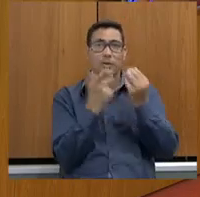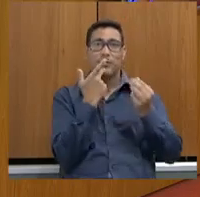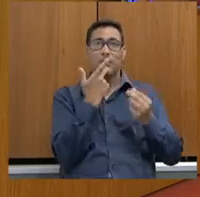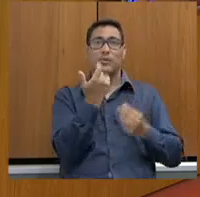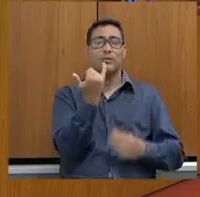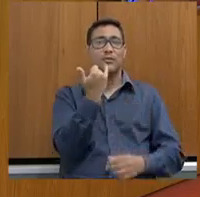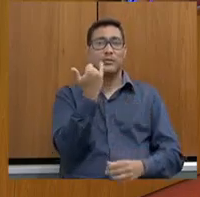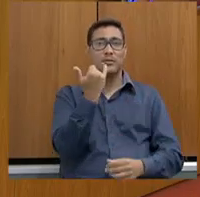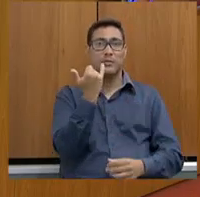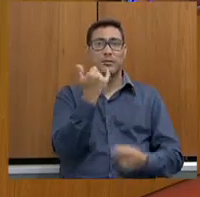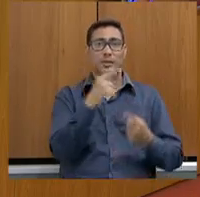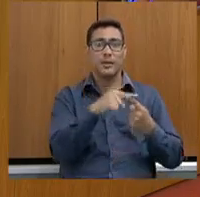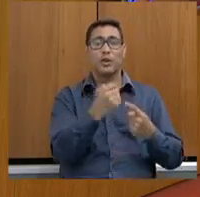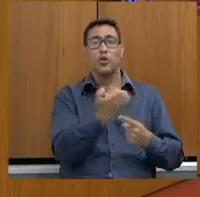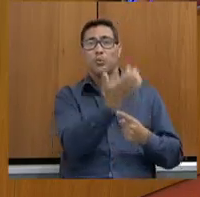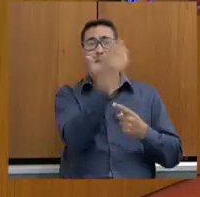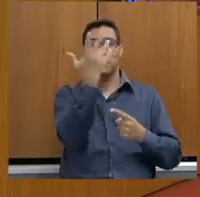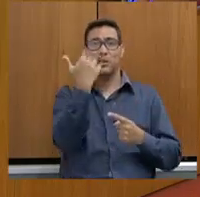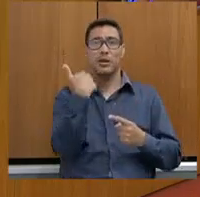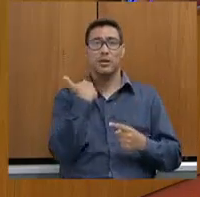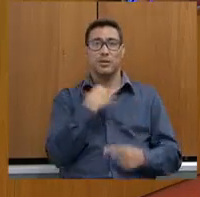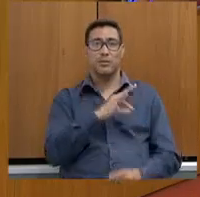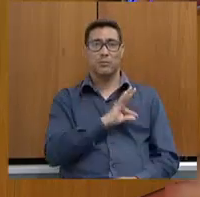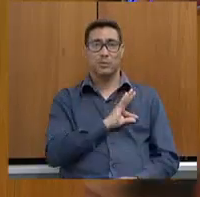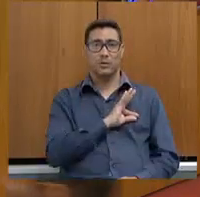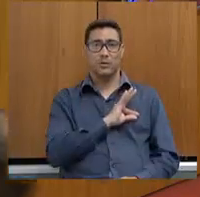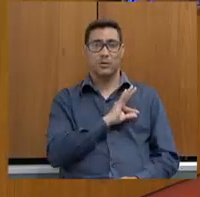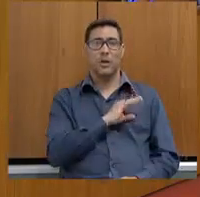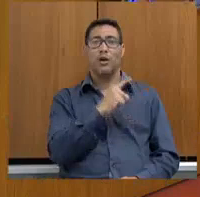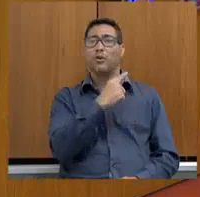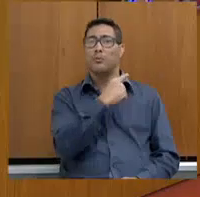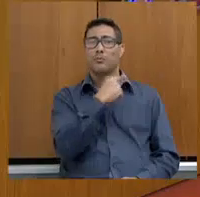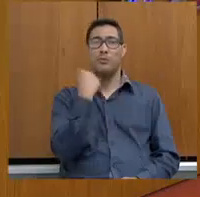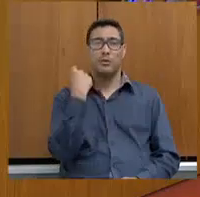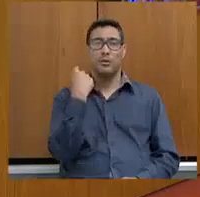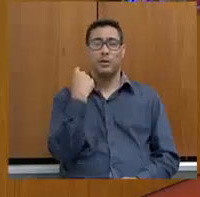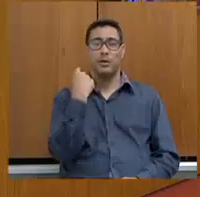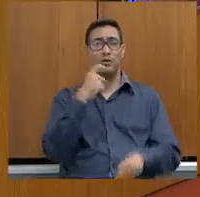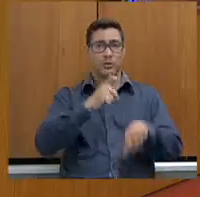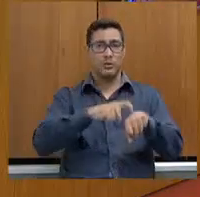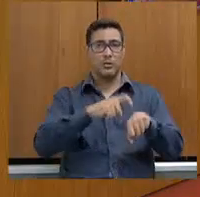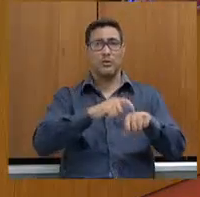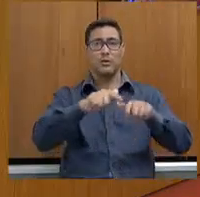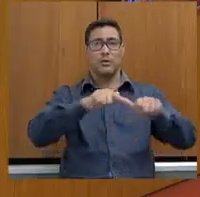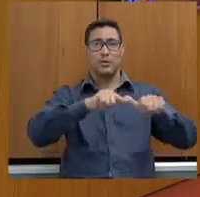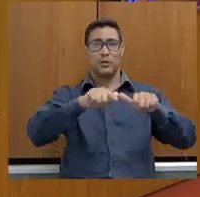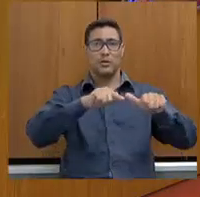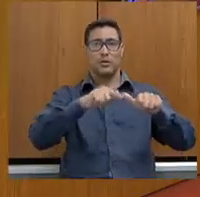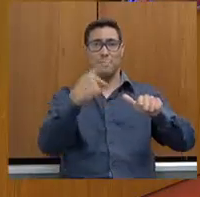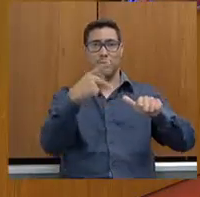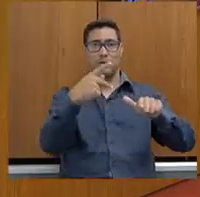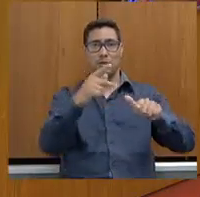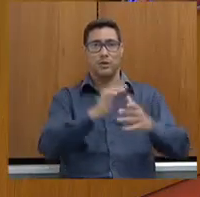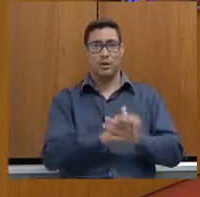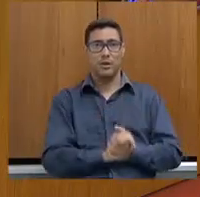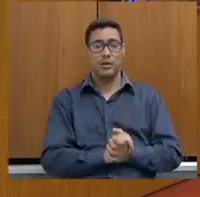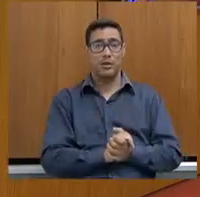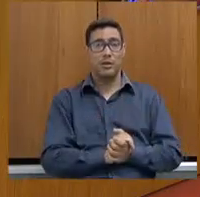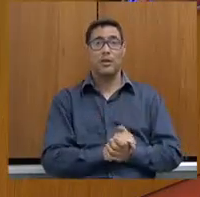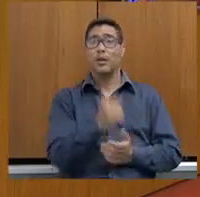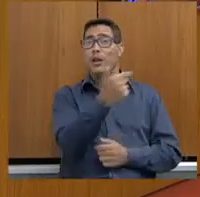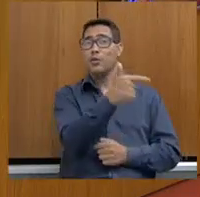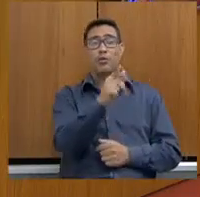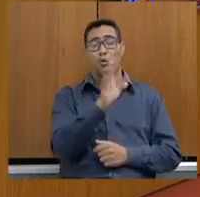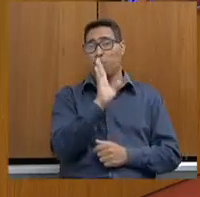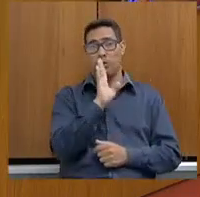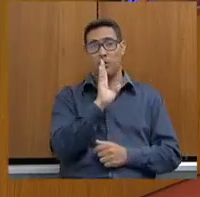policiais mortos em serviço... Isso a gente... É uma lei. Existe. Eu não tenho exatamente conhecimento sobre isso, deputado, mas